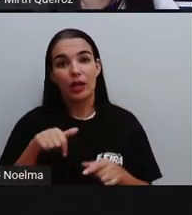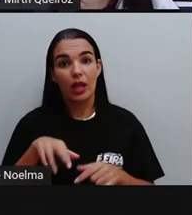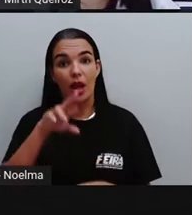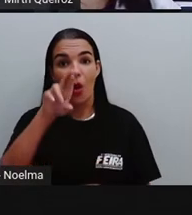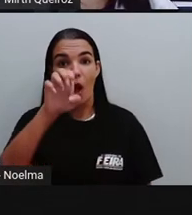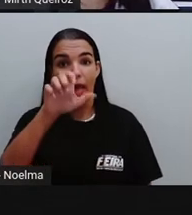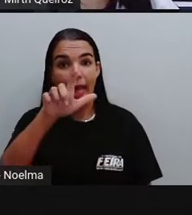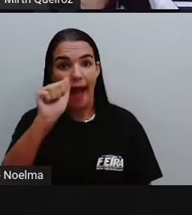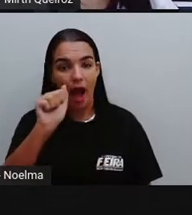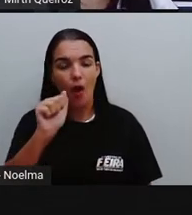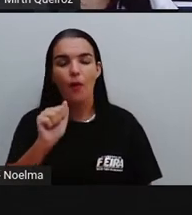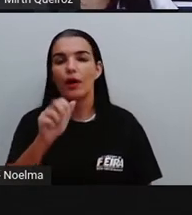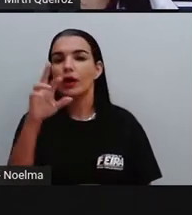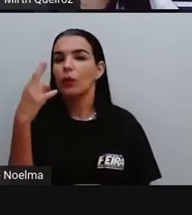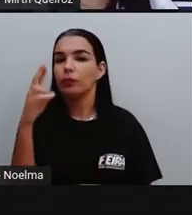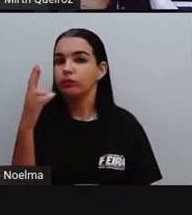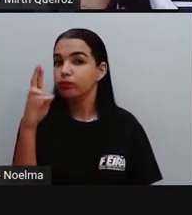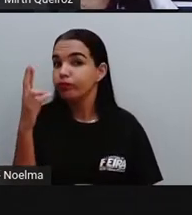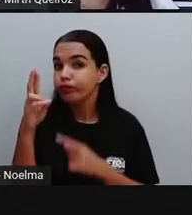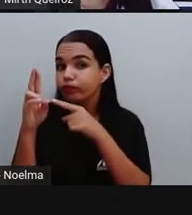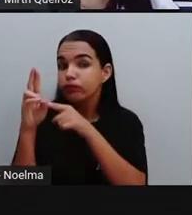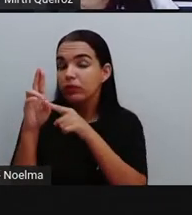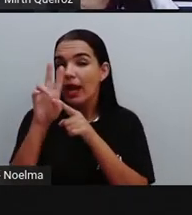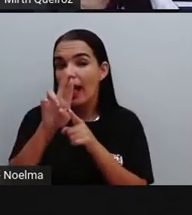O nosso dinheiro, o dinheiro do Brasil.